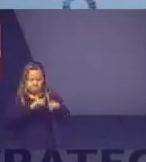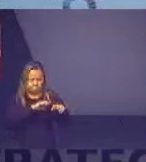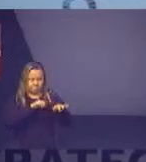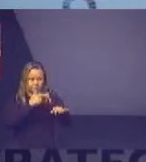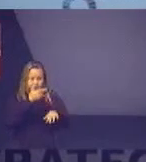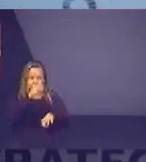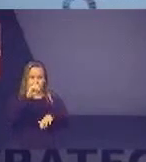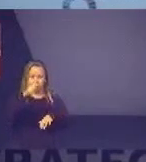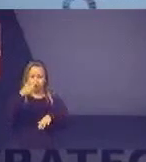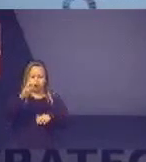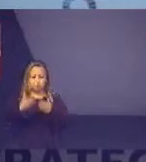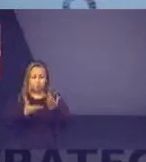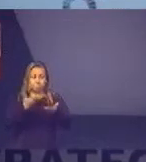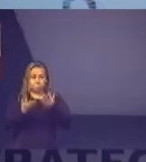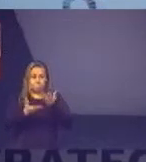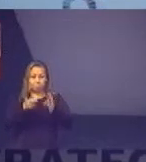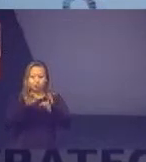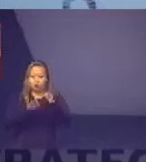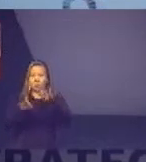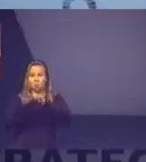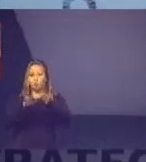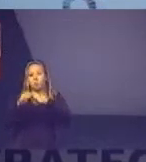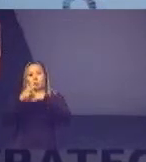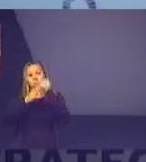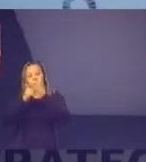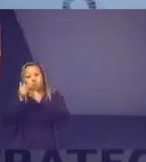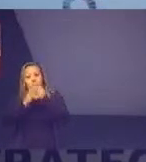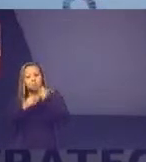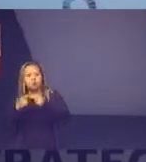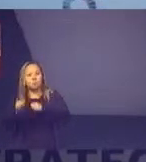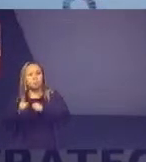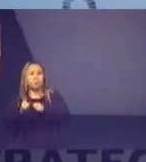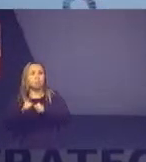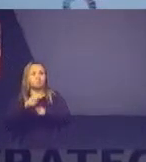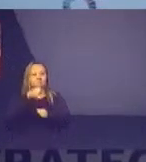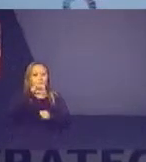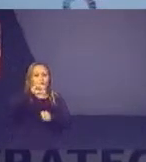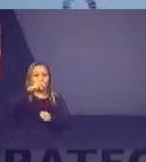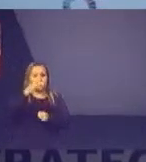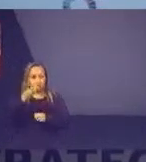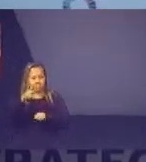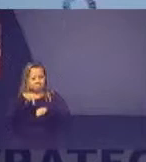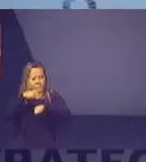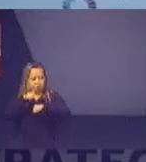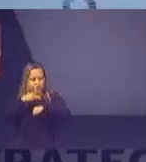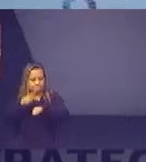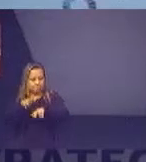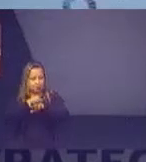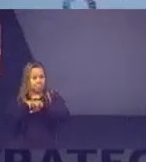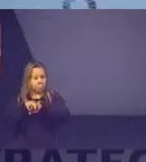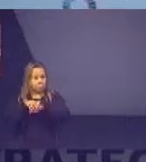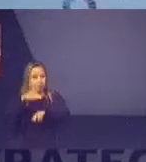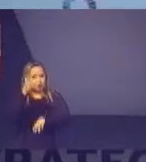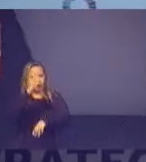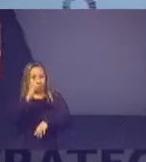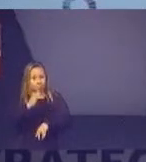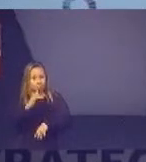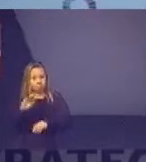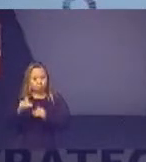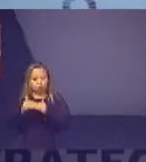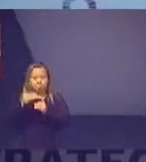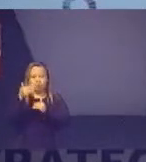estimula um plano de ação para os 193 países, inclusive o Brasil Para os próximos 15 anos de